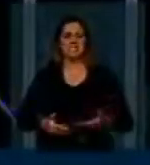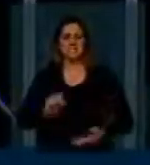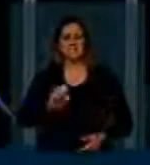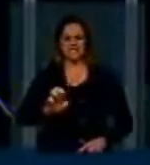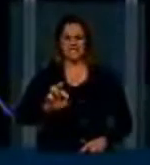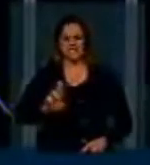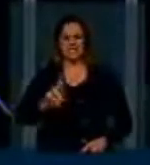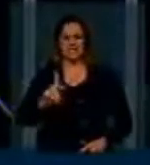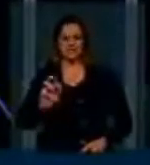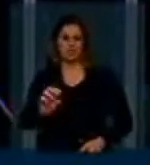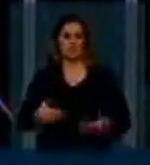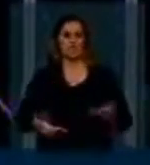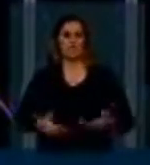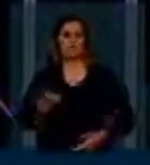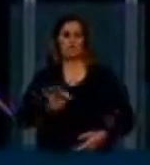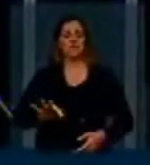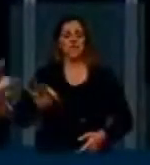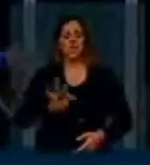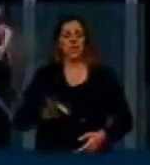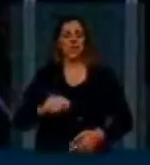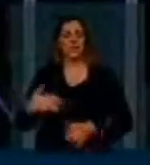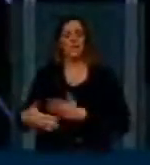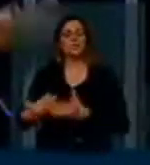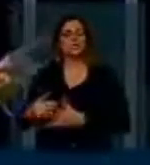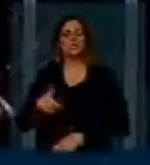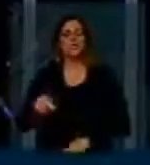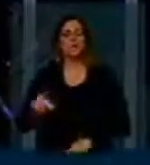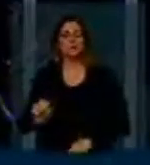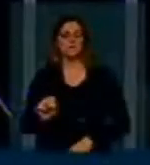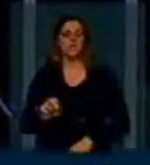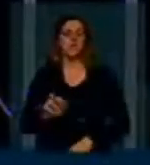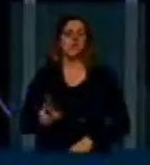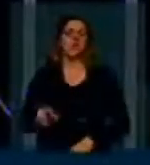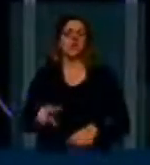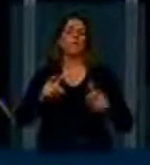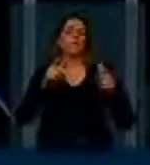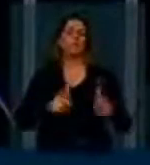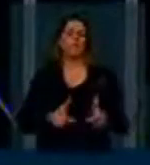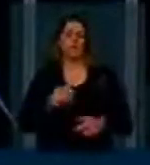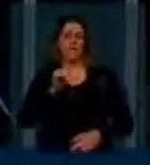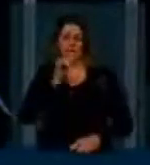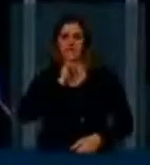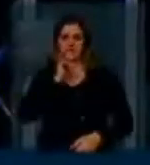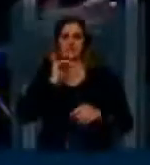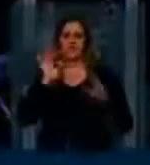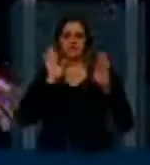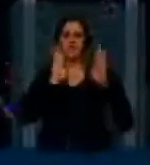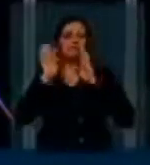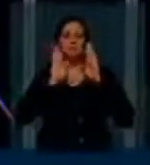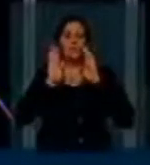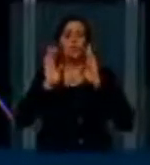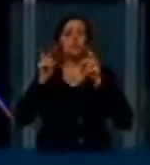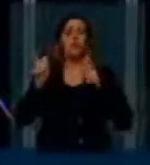investimentos têm que acontecer lá. Não é a localização do data center. O Facebook, por exemplo, tem data centers